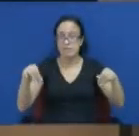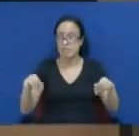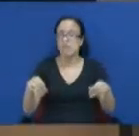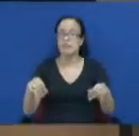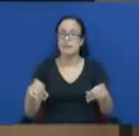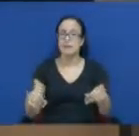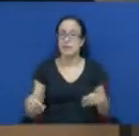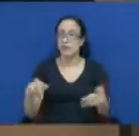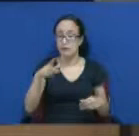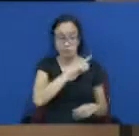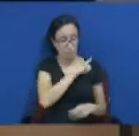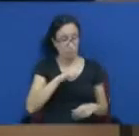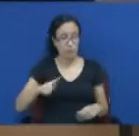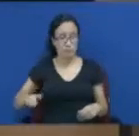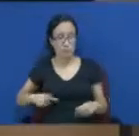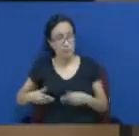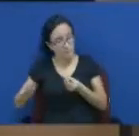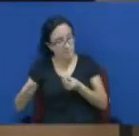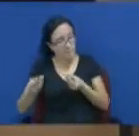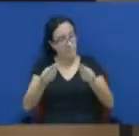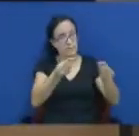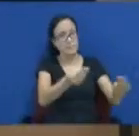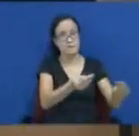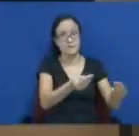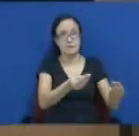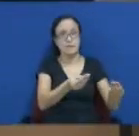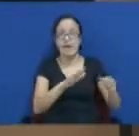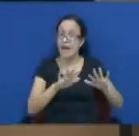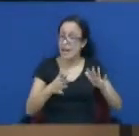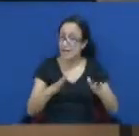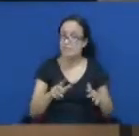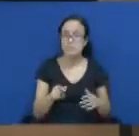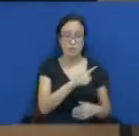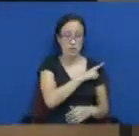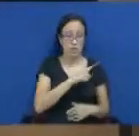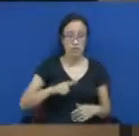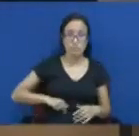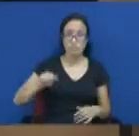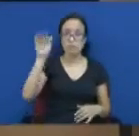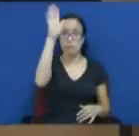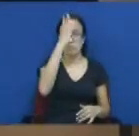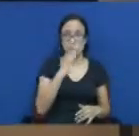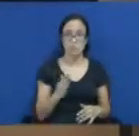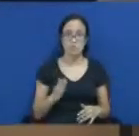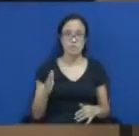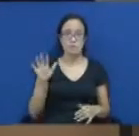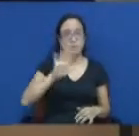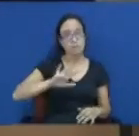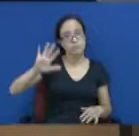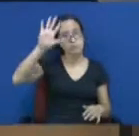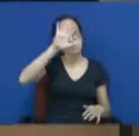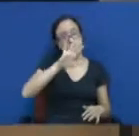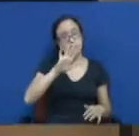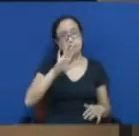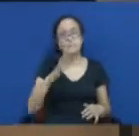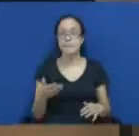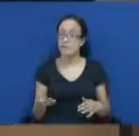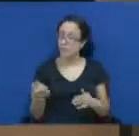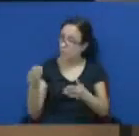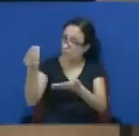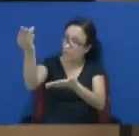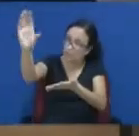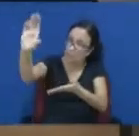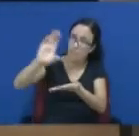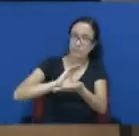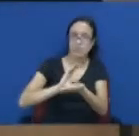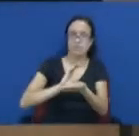Inclusive, a gente conseguiria verba do governo federal junto ao governo para essas moradias. E o nosso apelo até